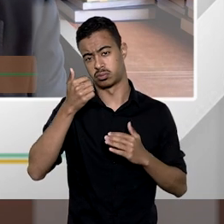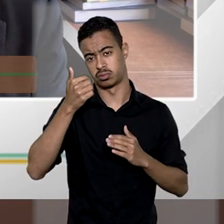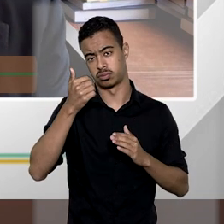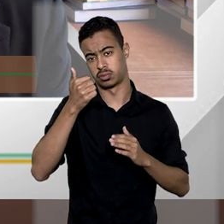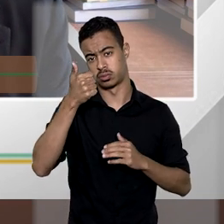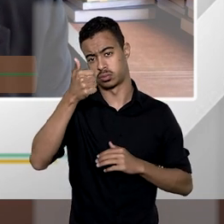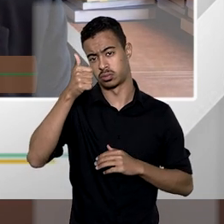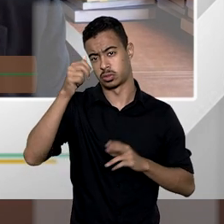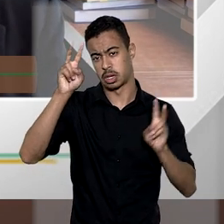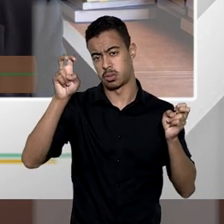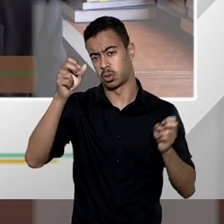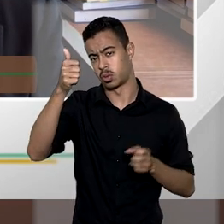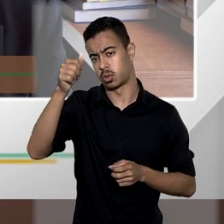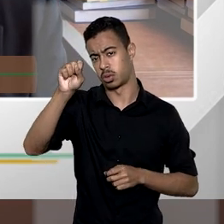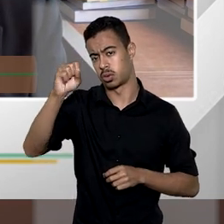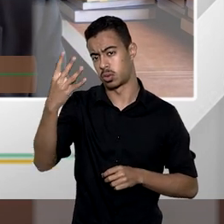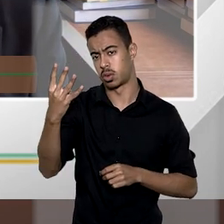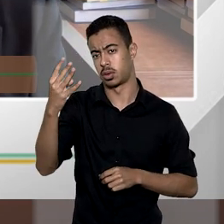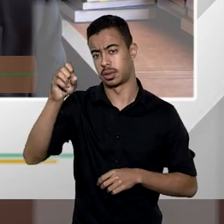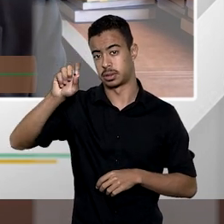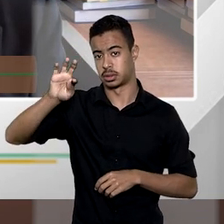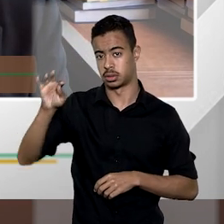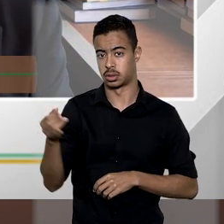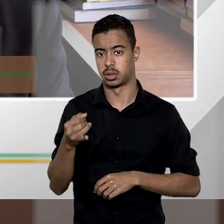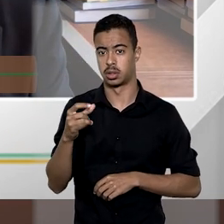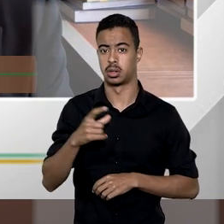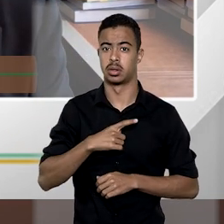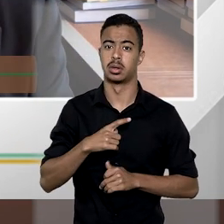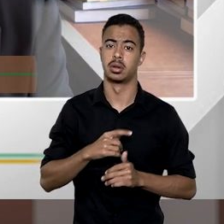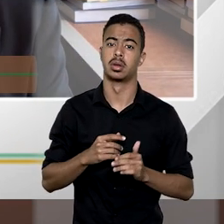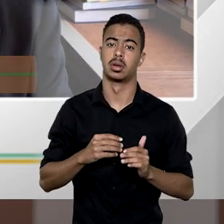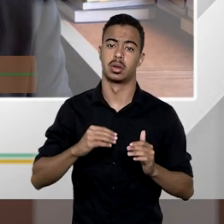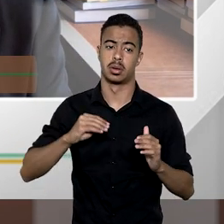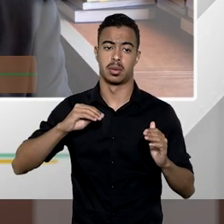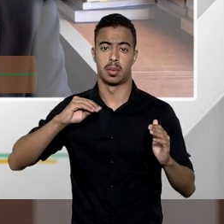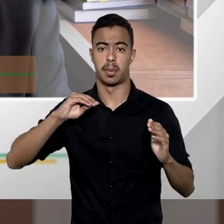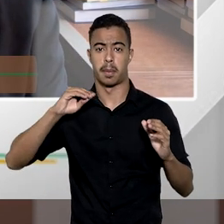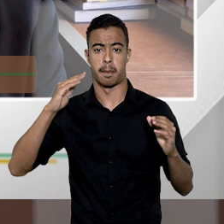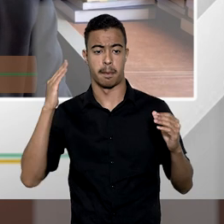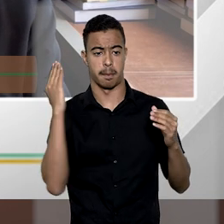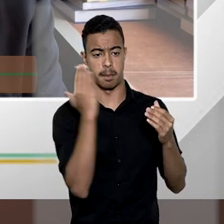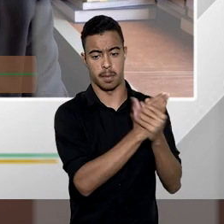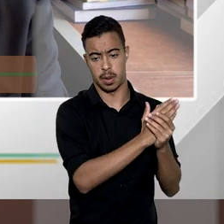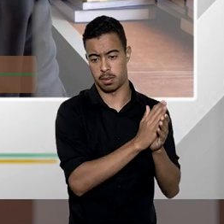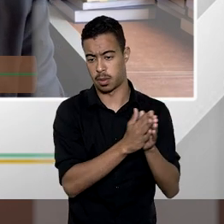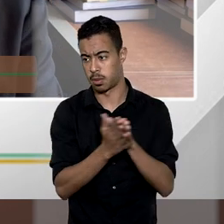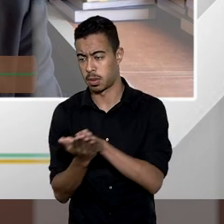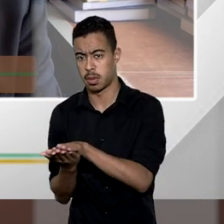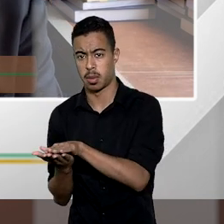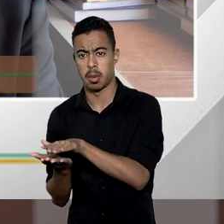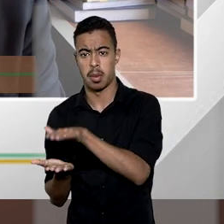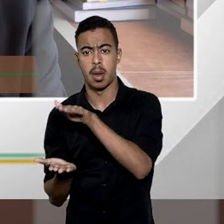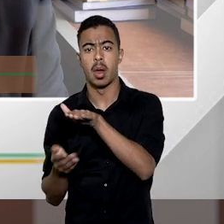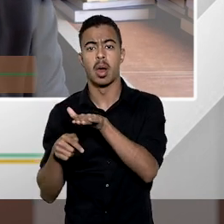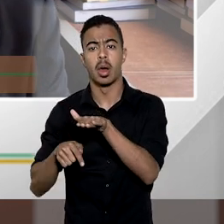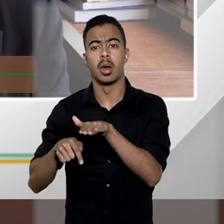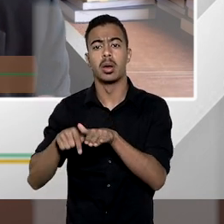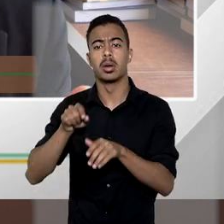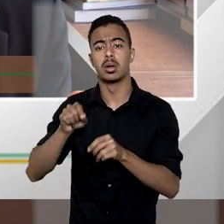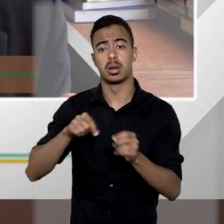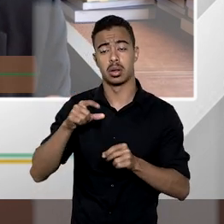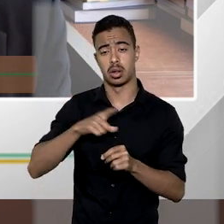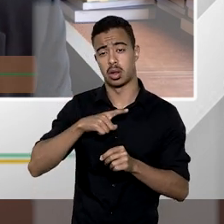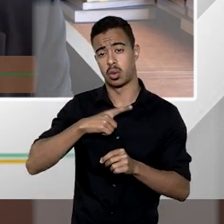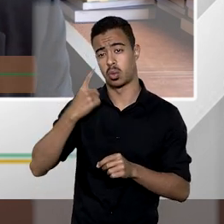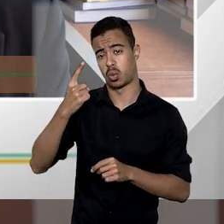que foi reiterada e reforçada na petição 1, 2, 3, 4, 4 o tema 184 diz